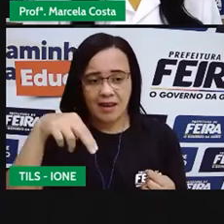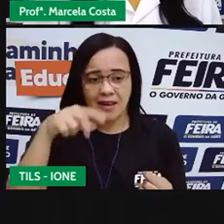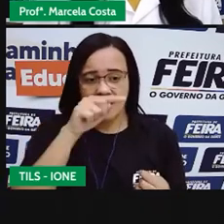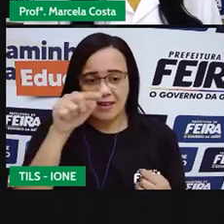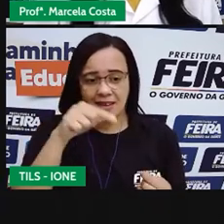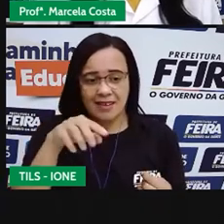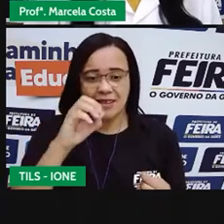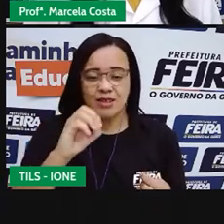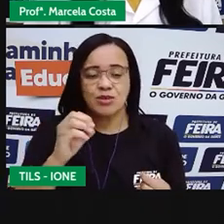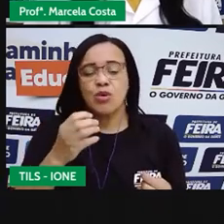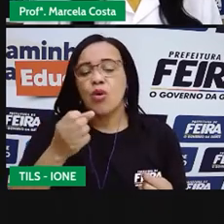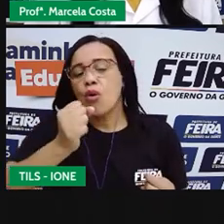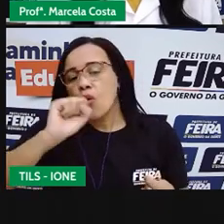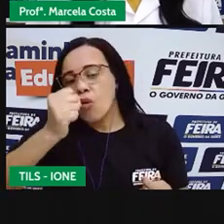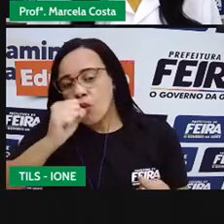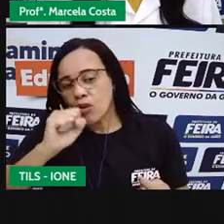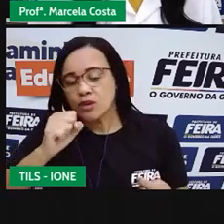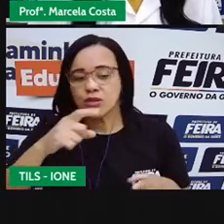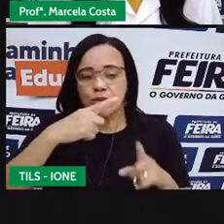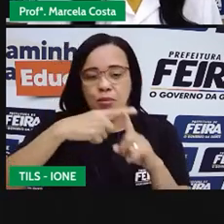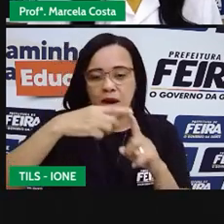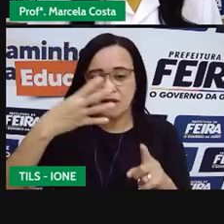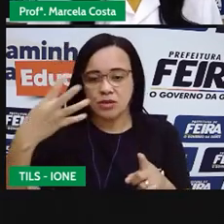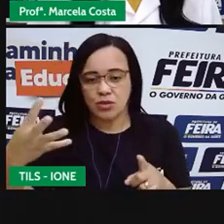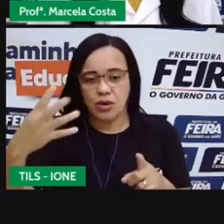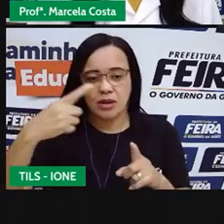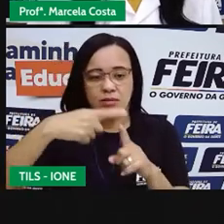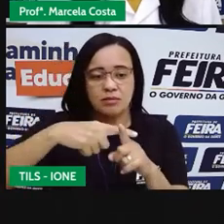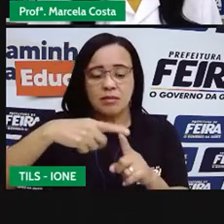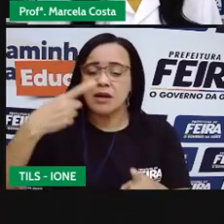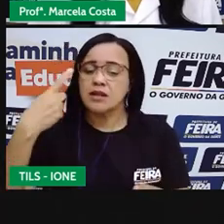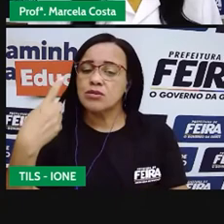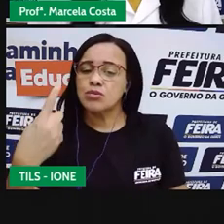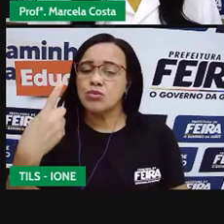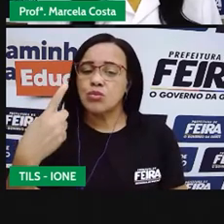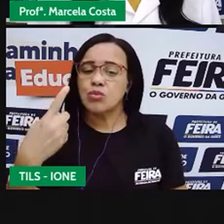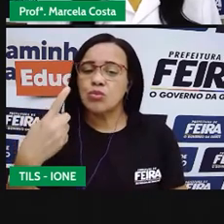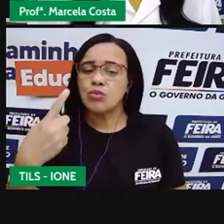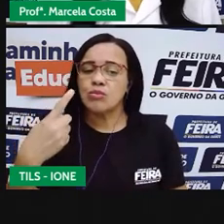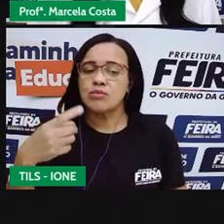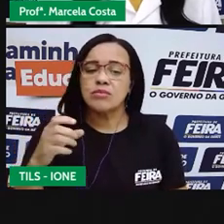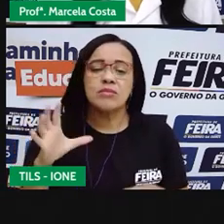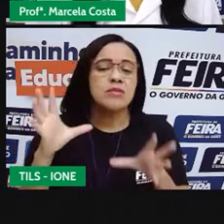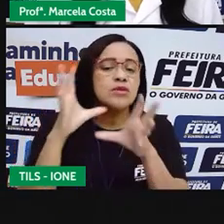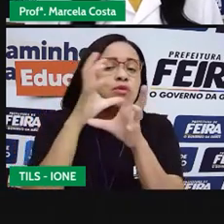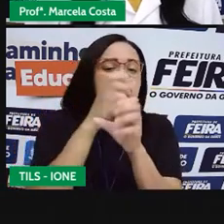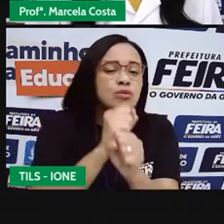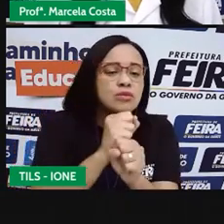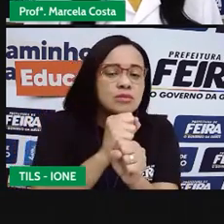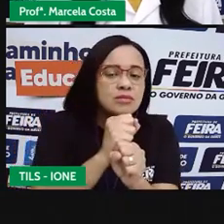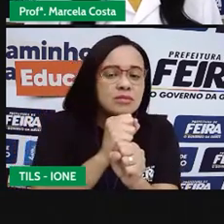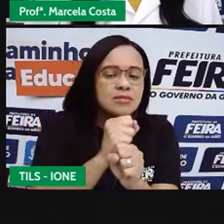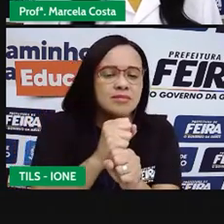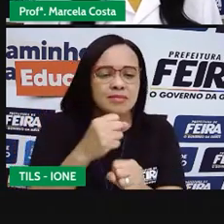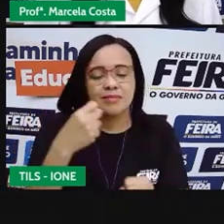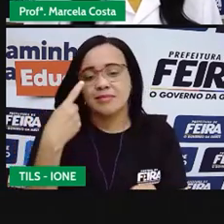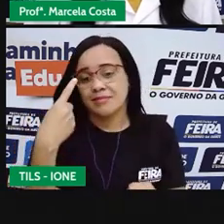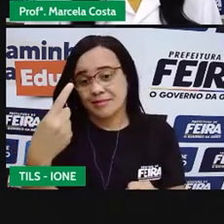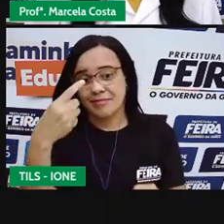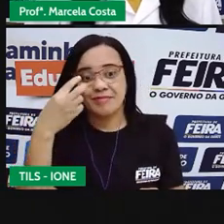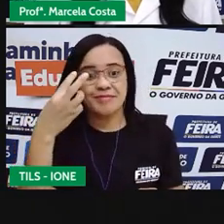mais 4 mais 1 vai ser igual a 13